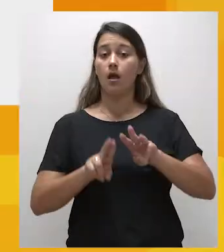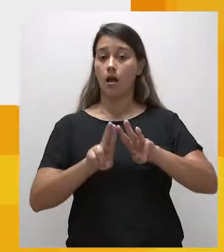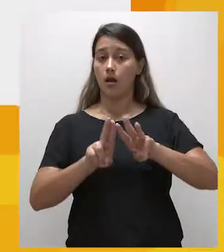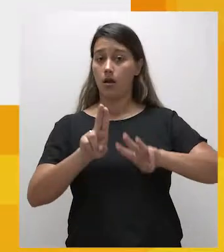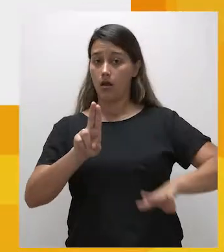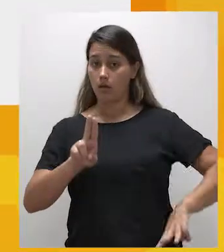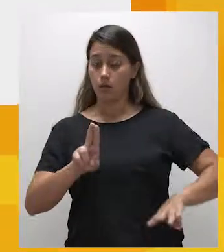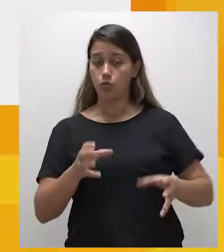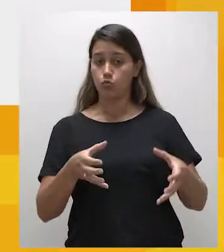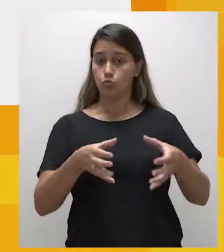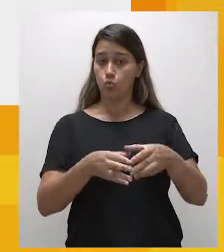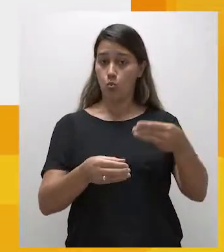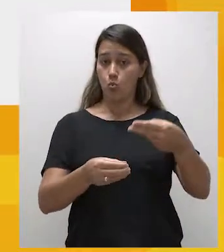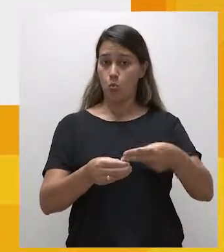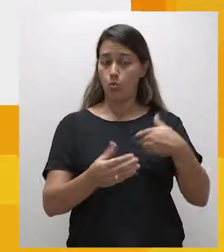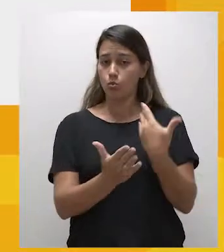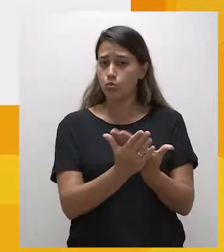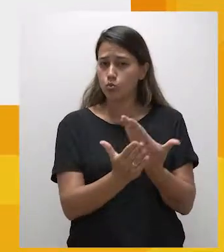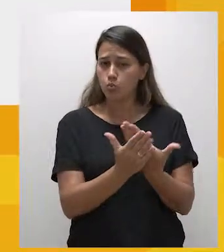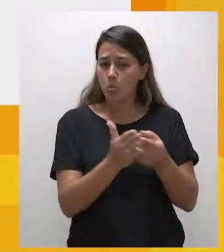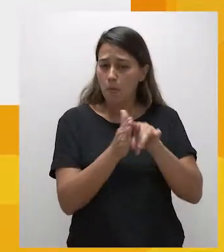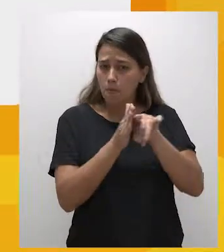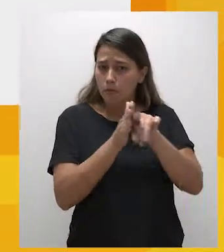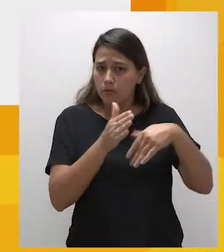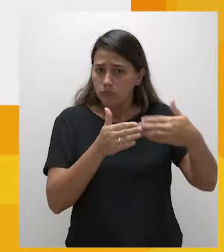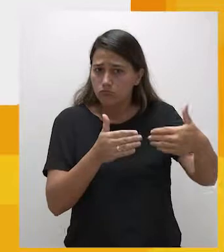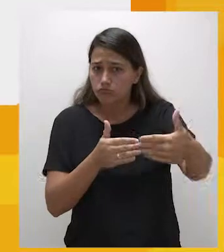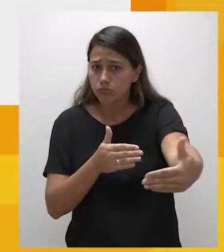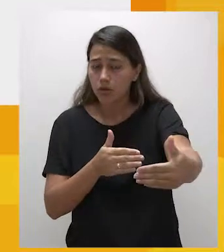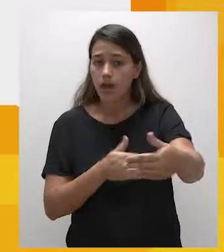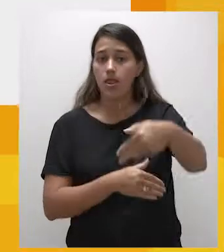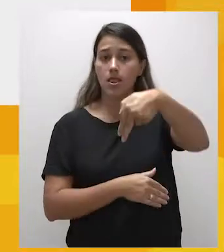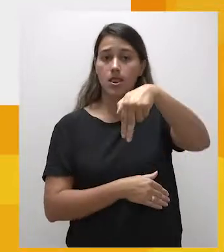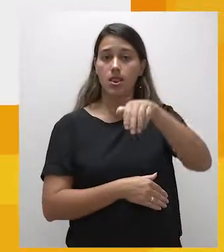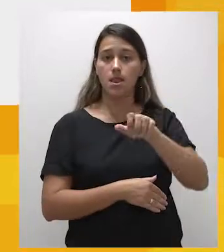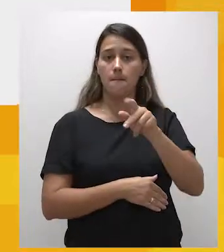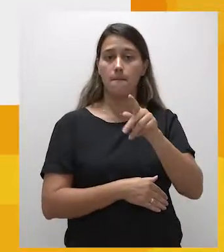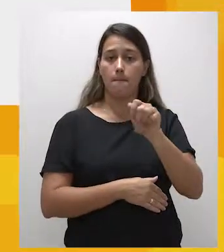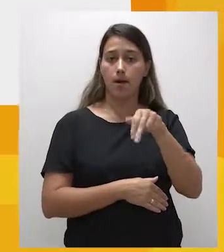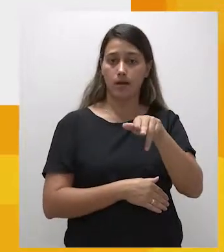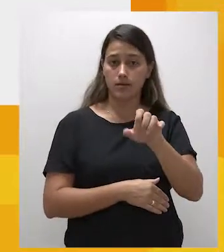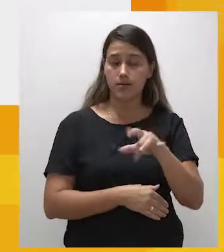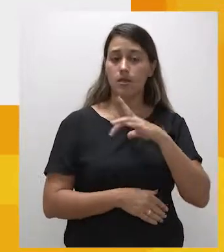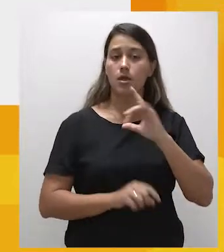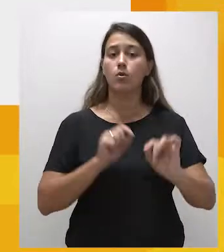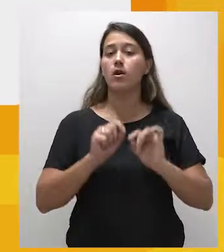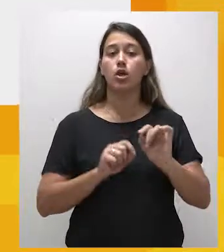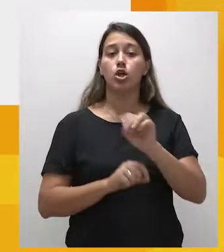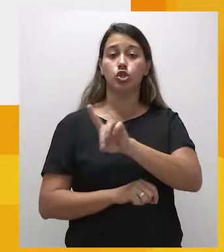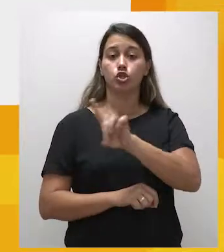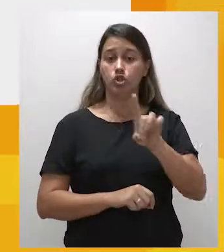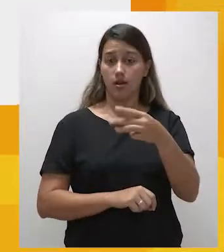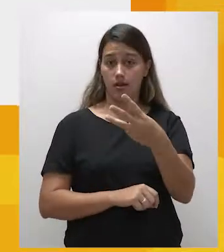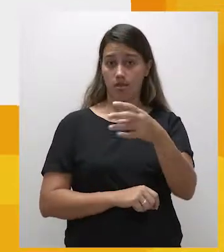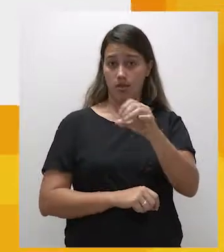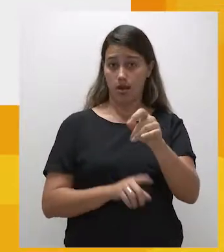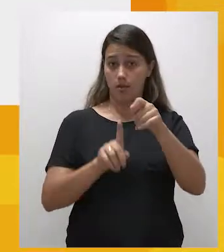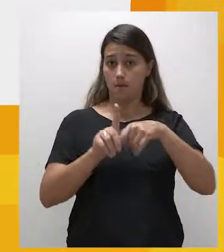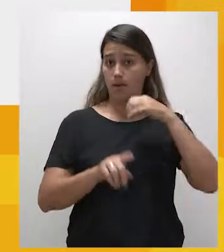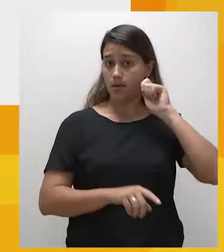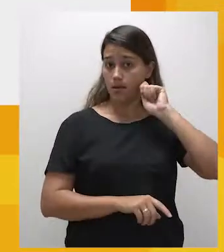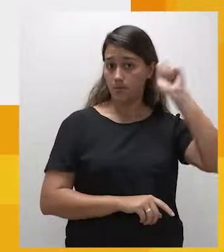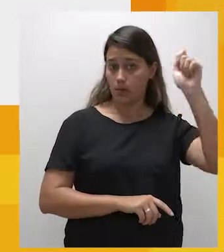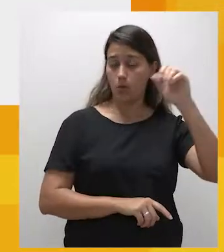A UCB, por meio do Núcleo de Estudos e Pesquisas Avançadas no Terceiro Setor, NEPAT, promove no dia 30 de abril o Seminário